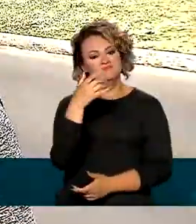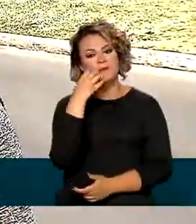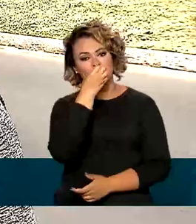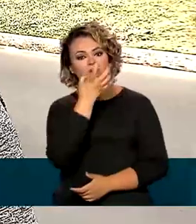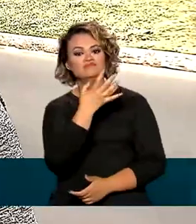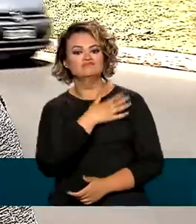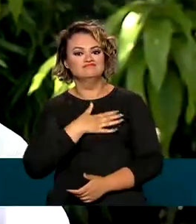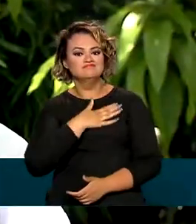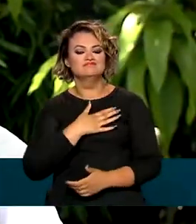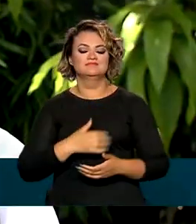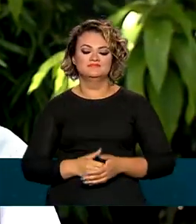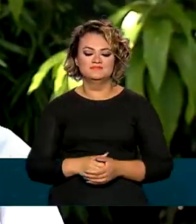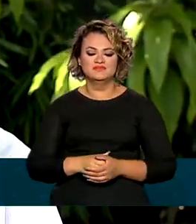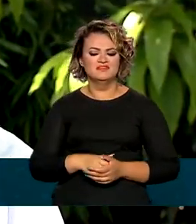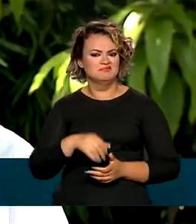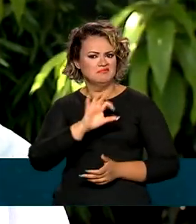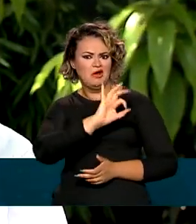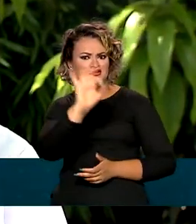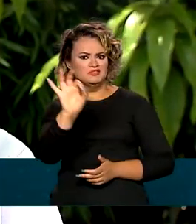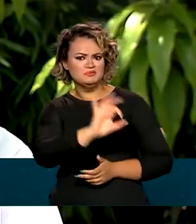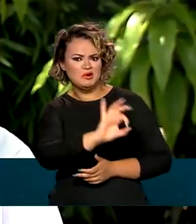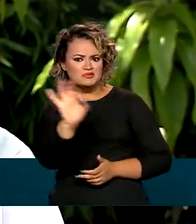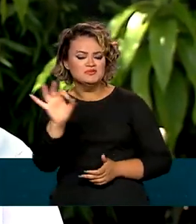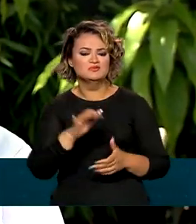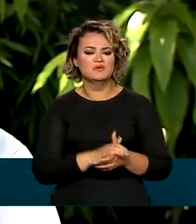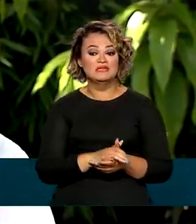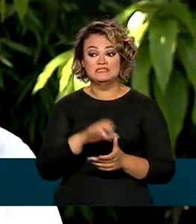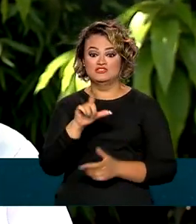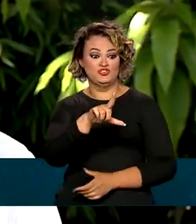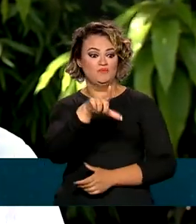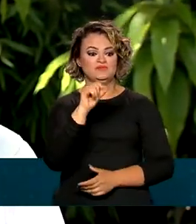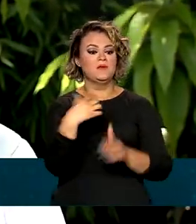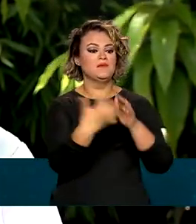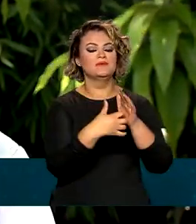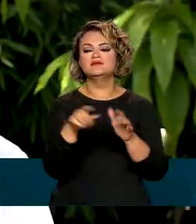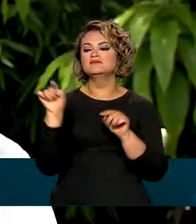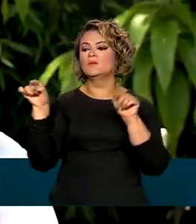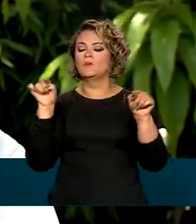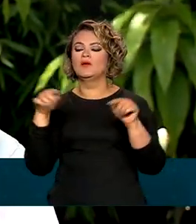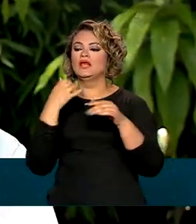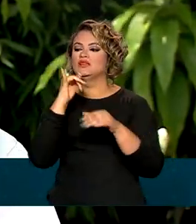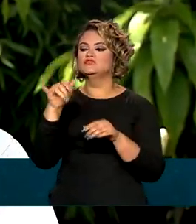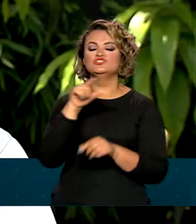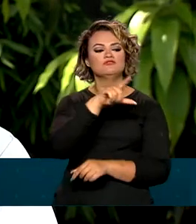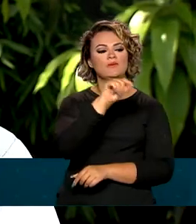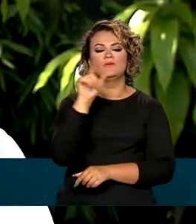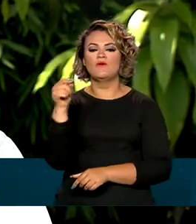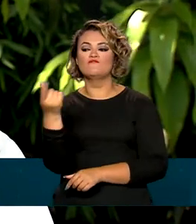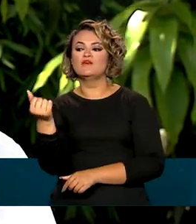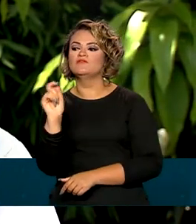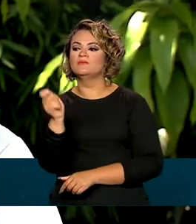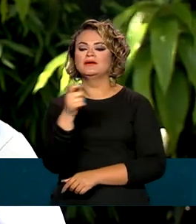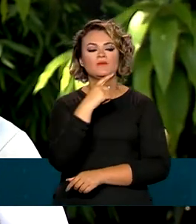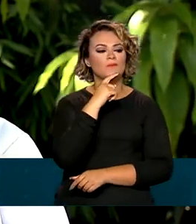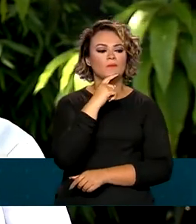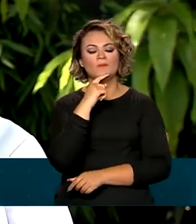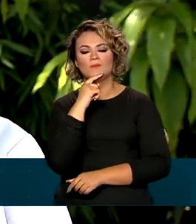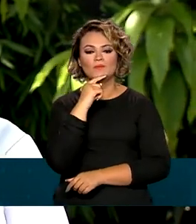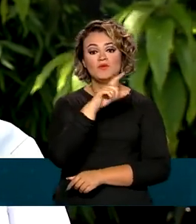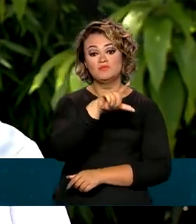muito importante para a gente. Eu acho que é maravilhoso, né? Porque se a gente puder ter a opção de escolher quem vai fornecer energia, o valor que você vai pagar,